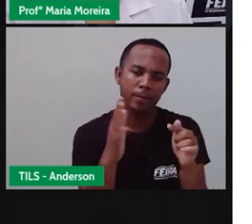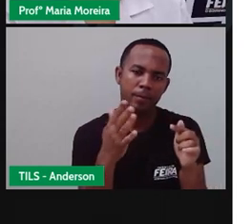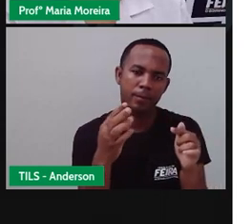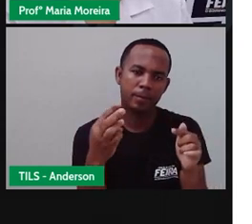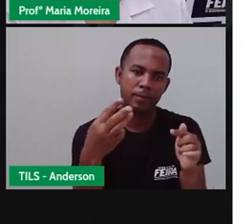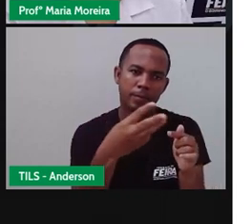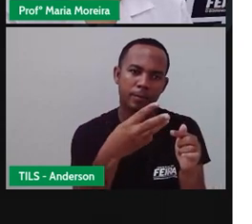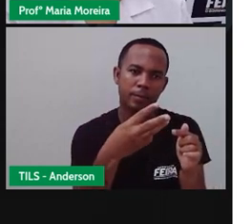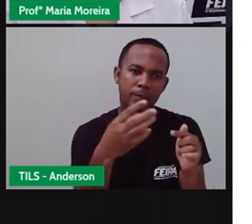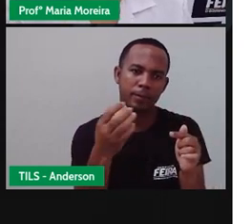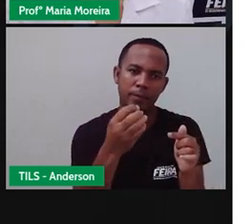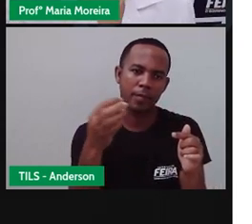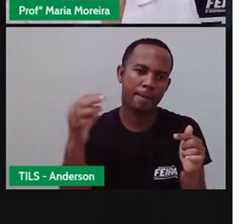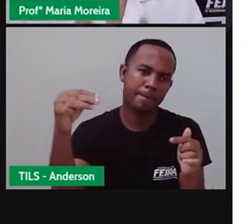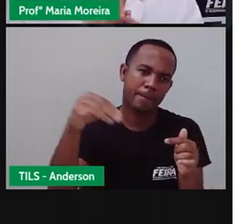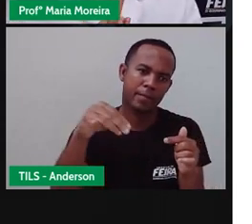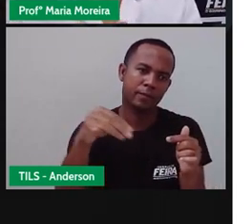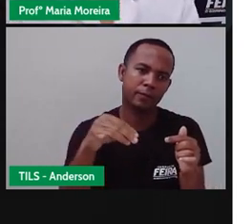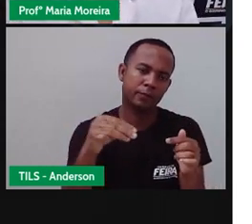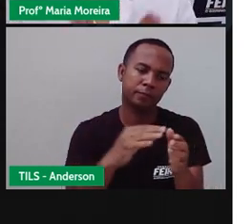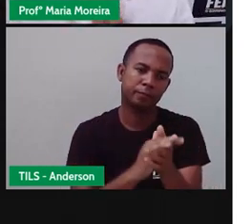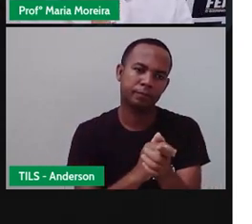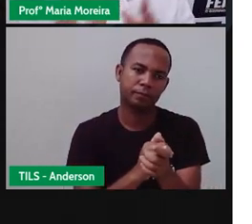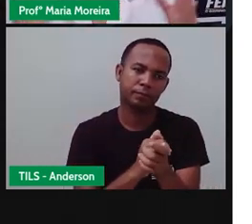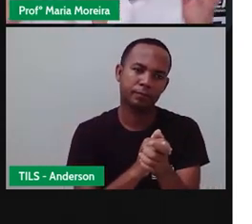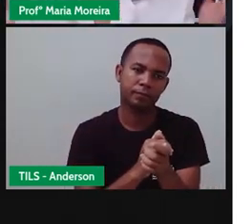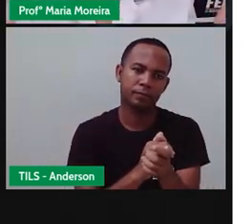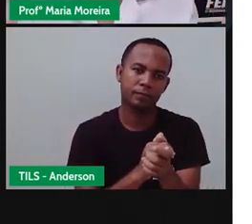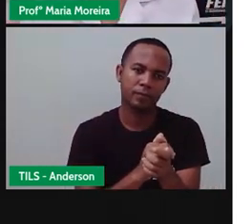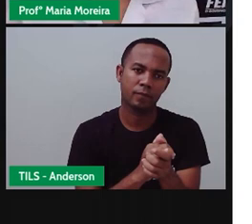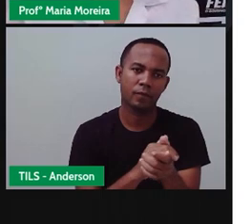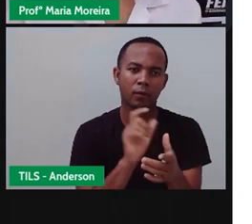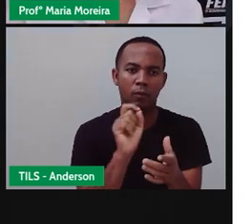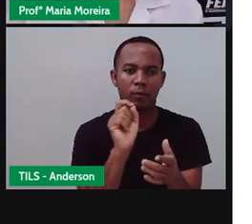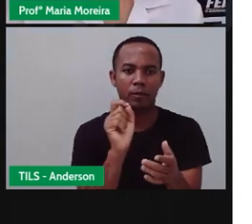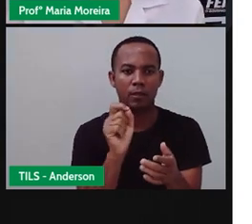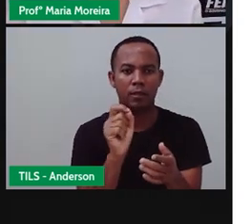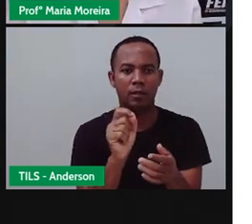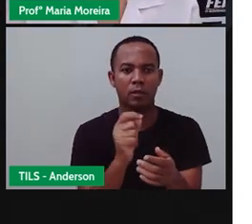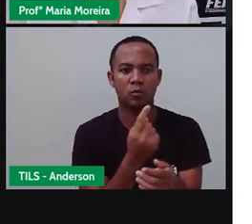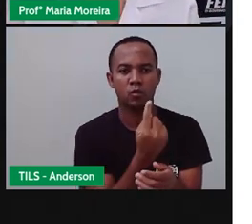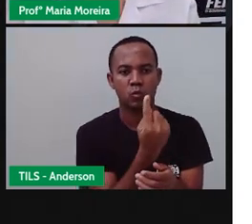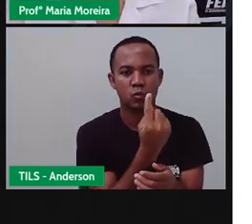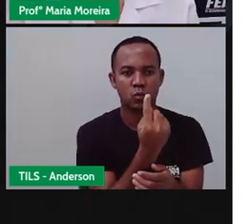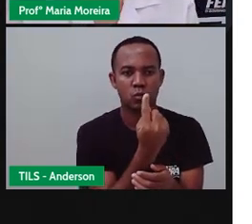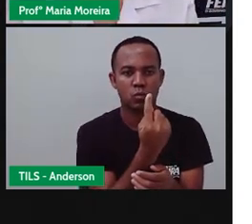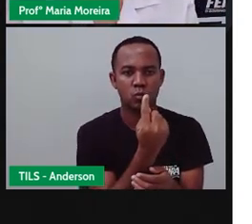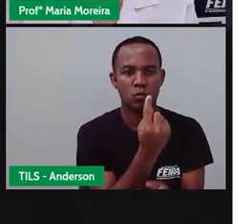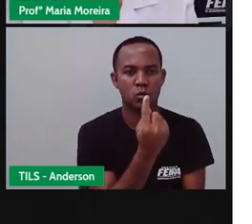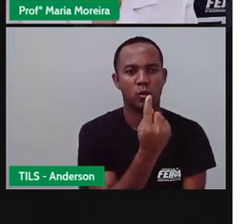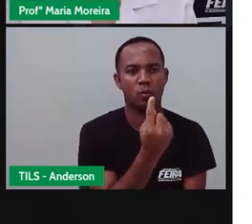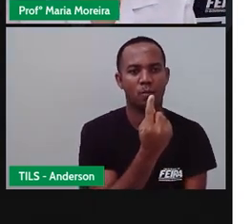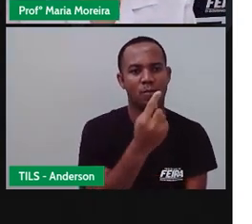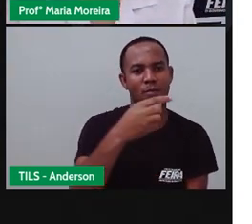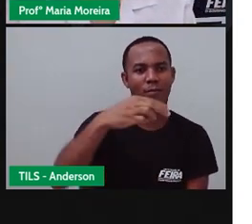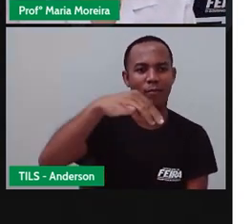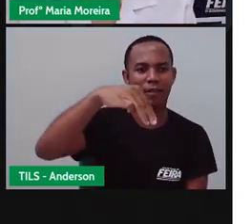Opa! Como assim, Pro? Bom, para formar um metro, eu preciso de quantos centímetros, Anderson?